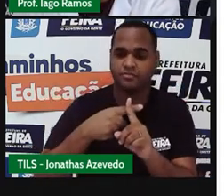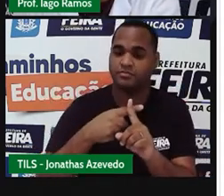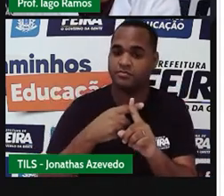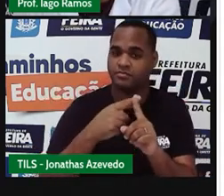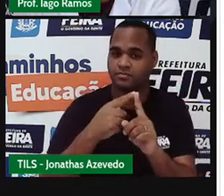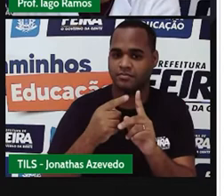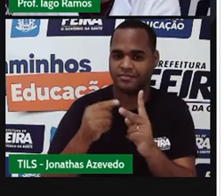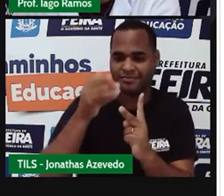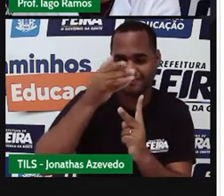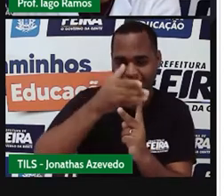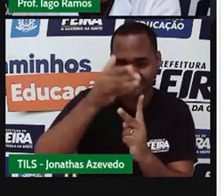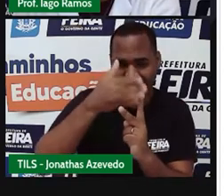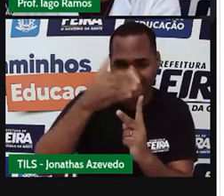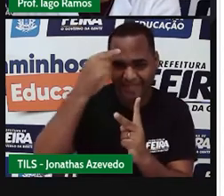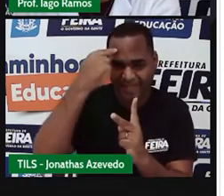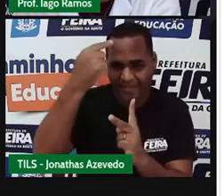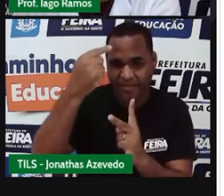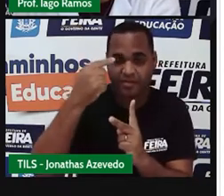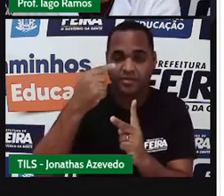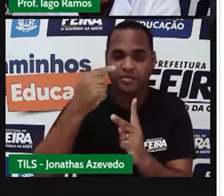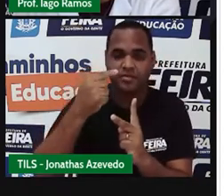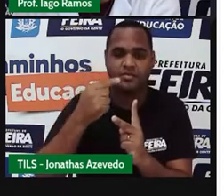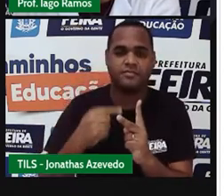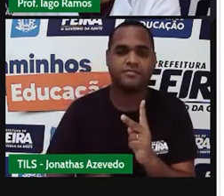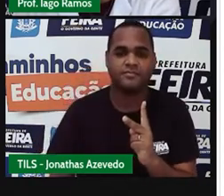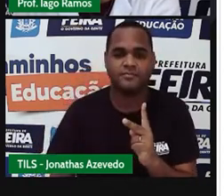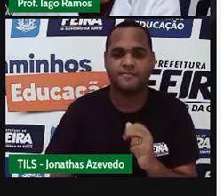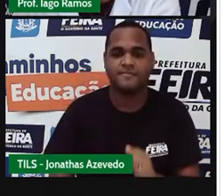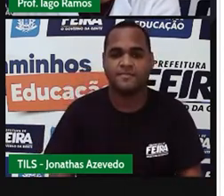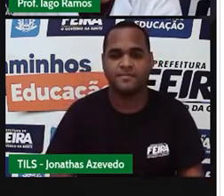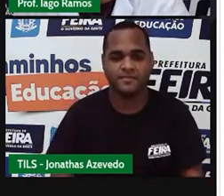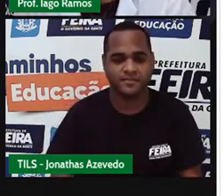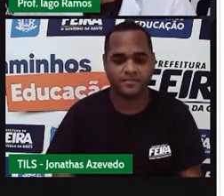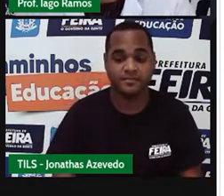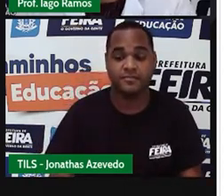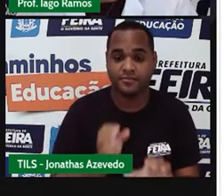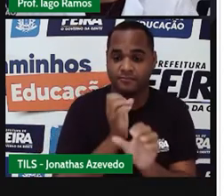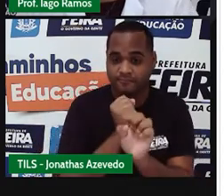algarismos e vou fazer uma continha pra ver o que é que dá.